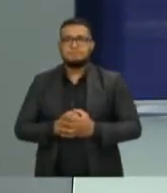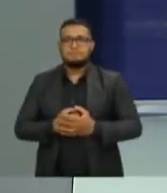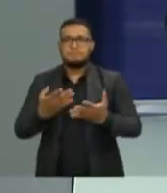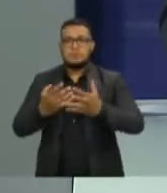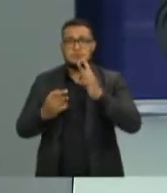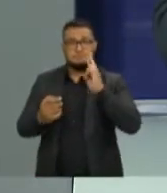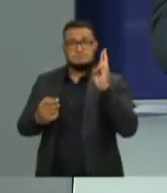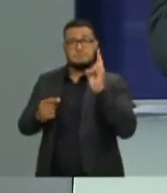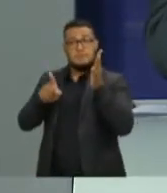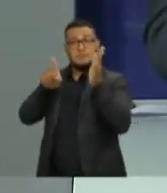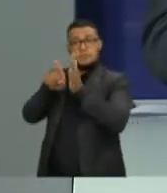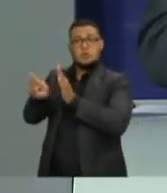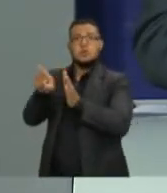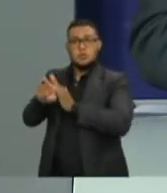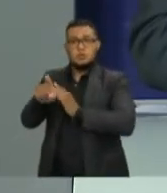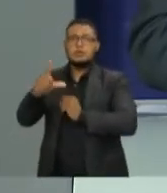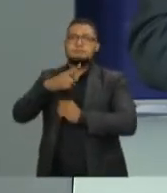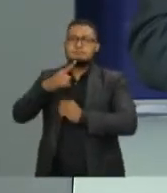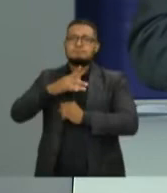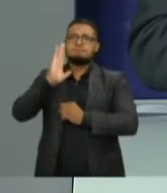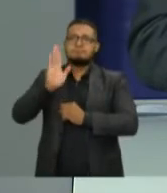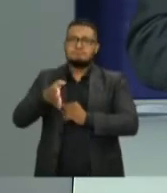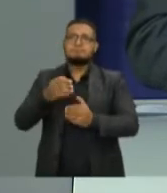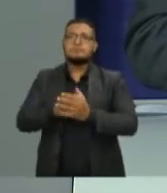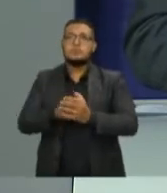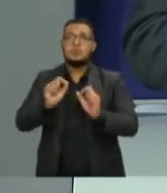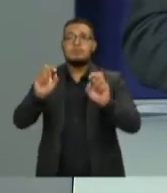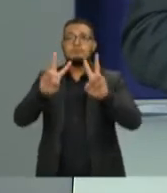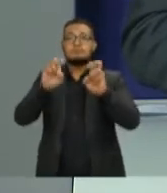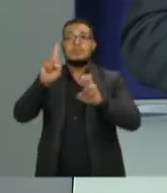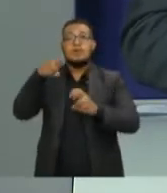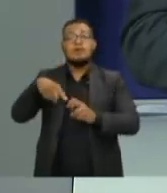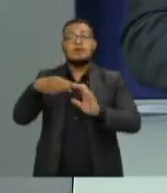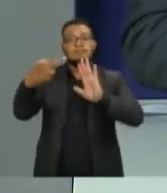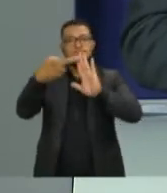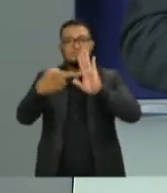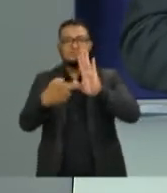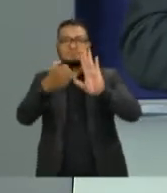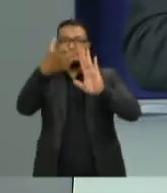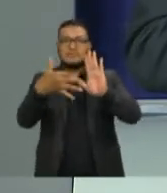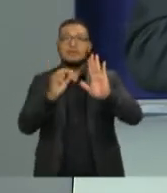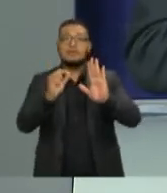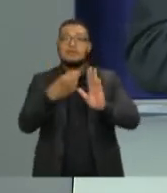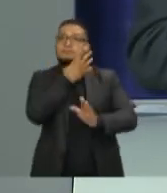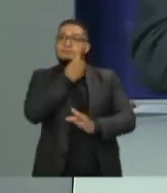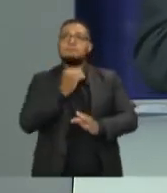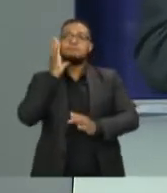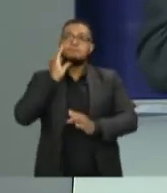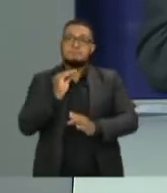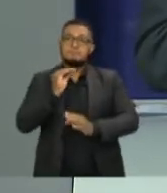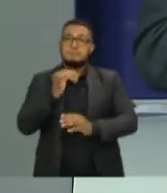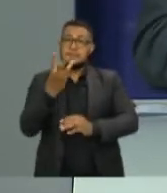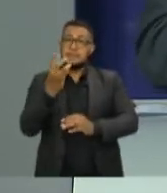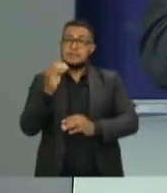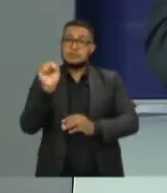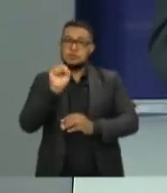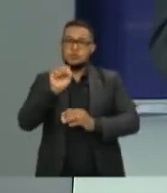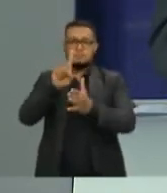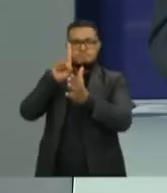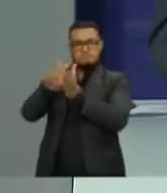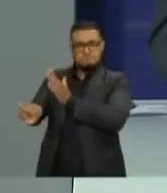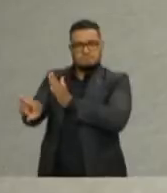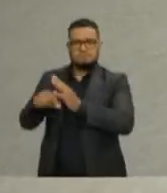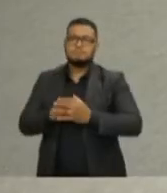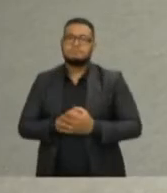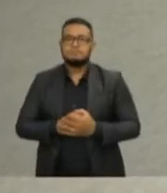seguindo o rodízio definido pelas regras do debate, é o candidato João Coser. Candidato, por favor, o tem 30 segundos para fazer a sua